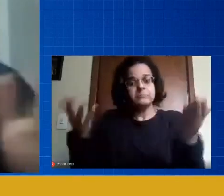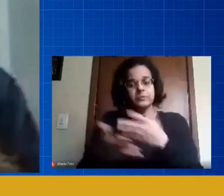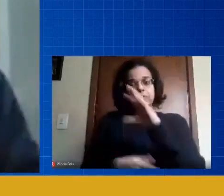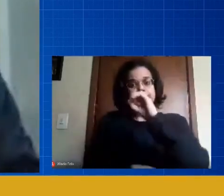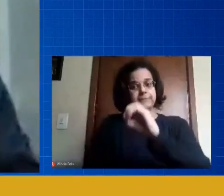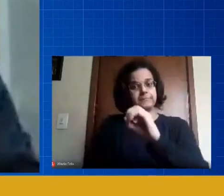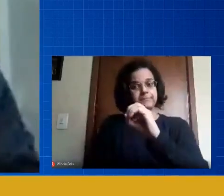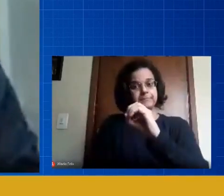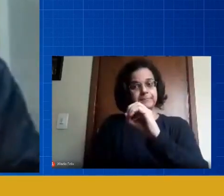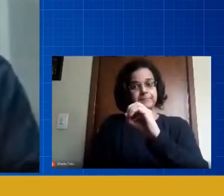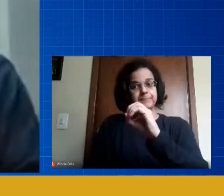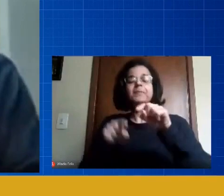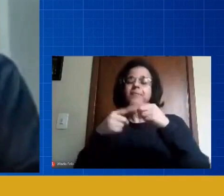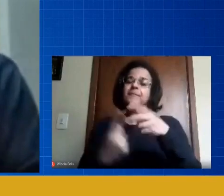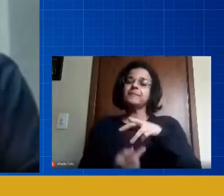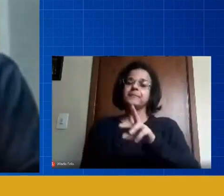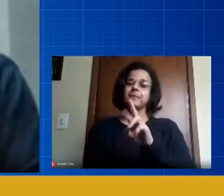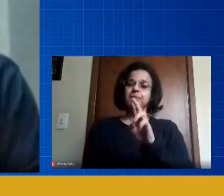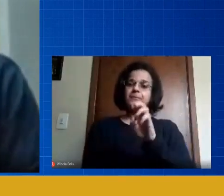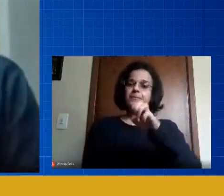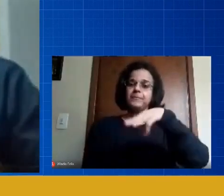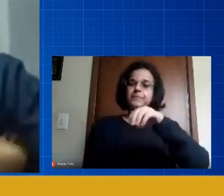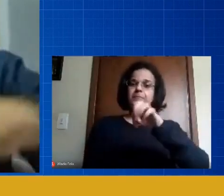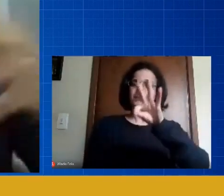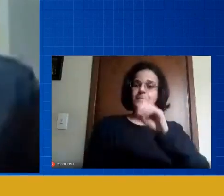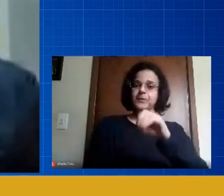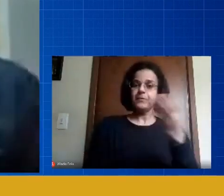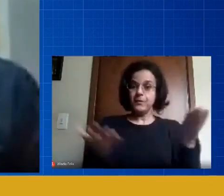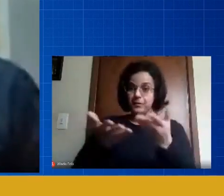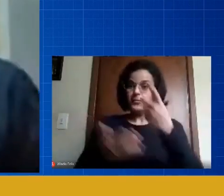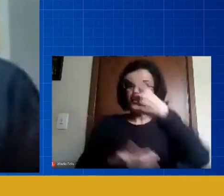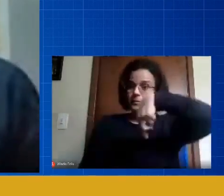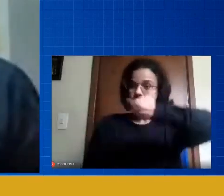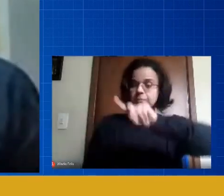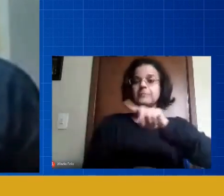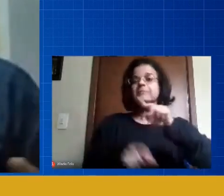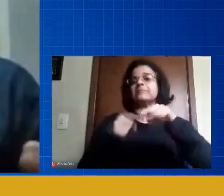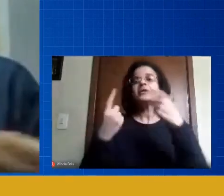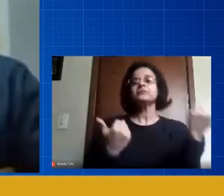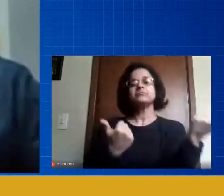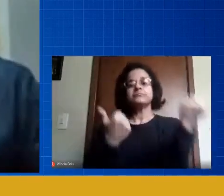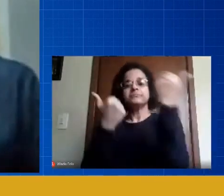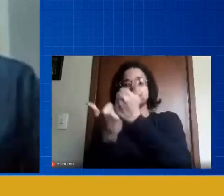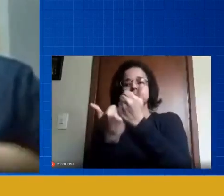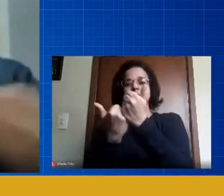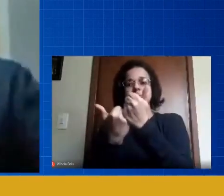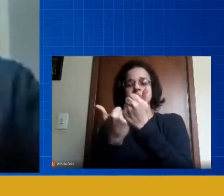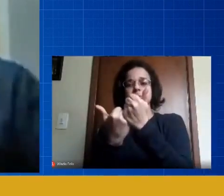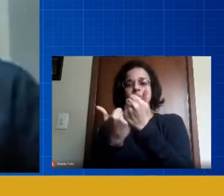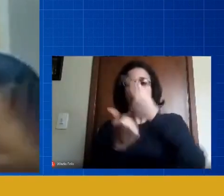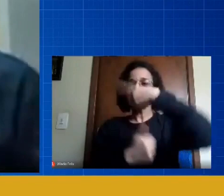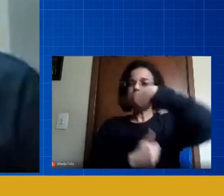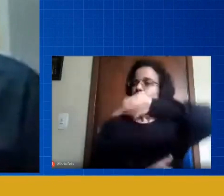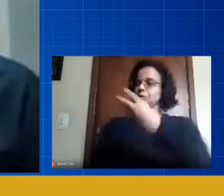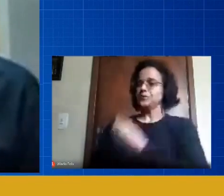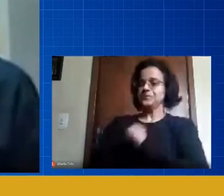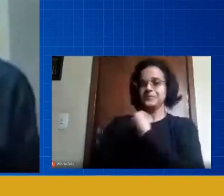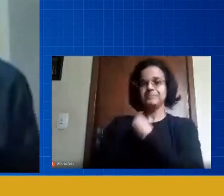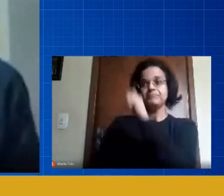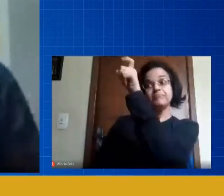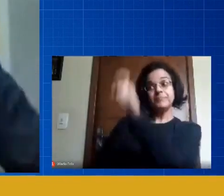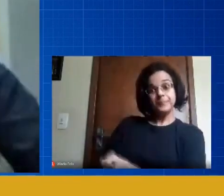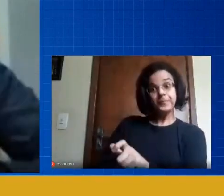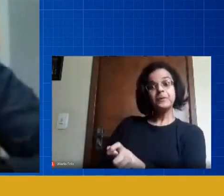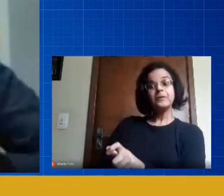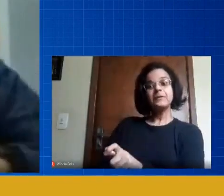o remoto como nós estamos aqui entendeu? mas nada vai substituir a figura da gente estar lá presente só que agora